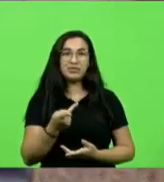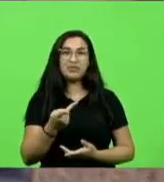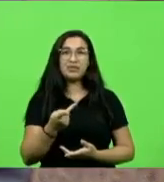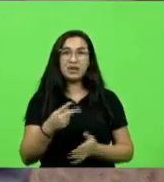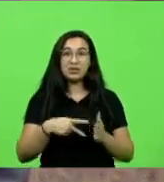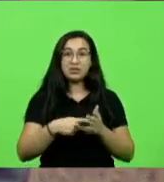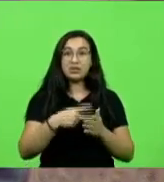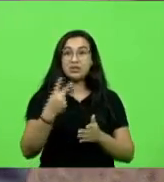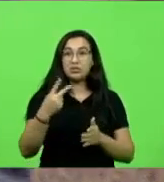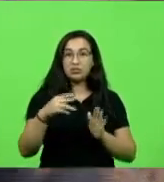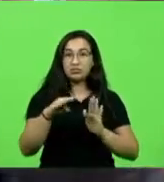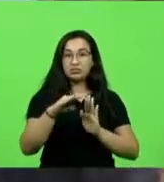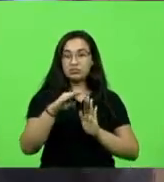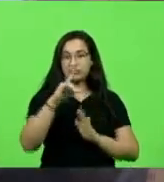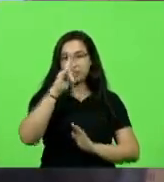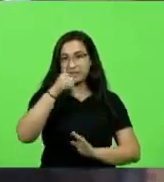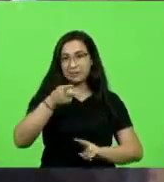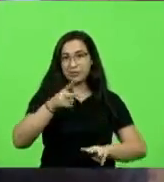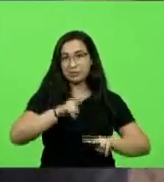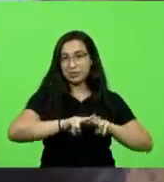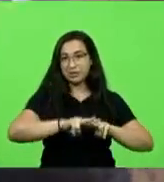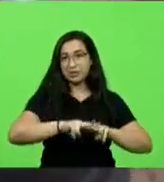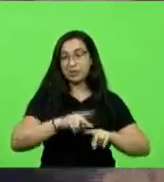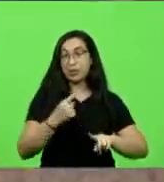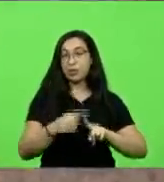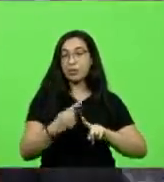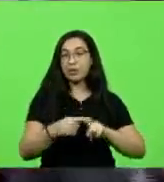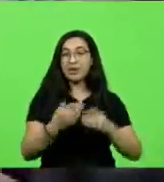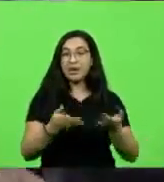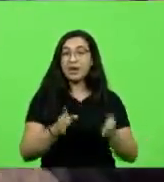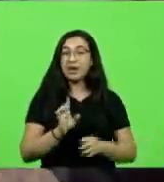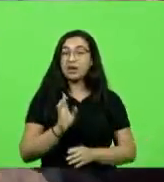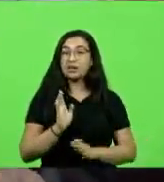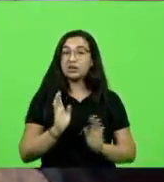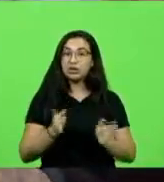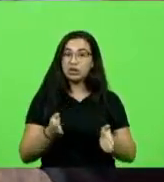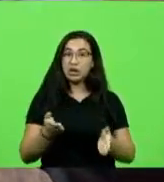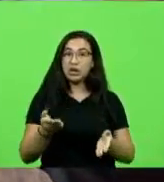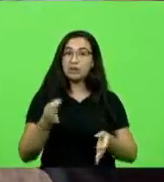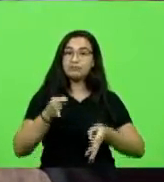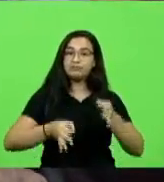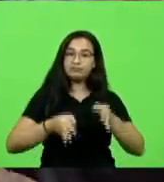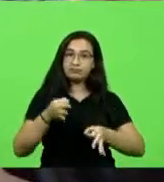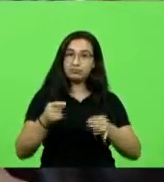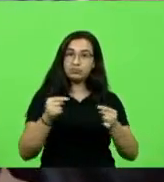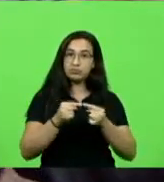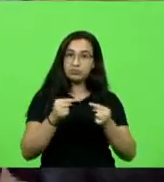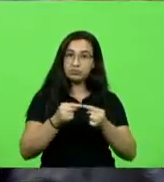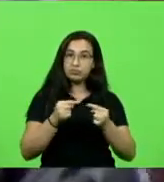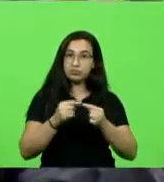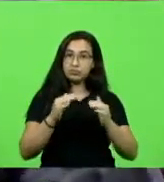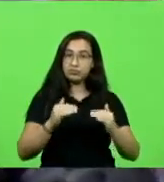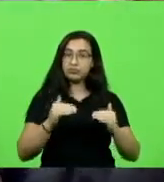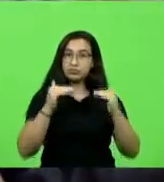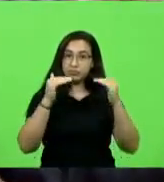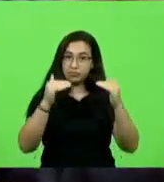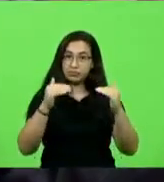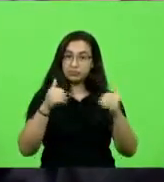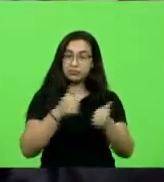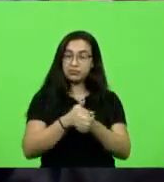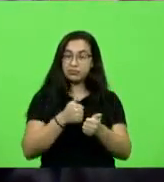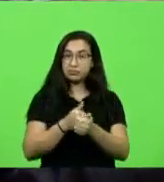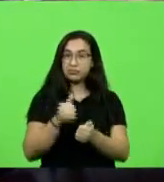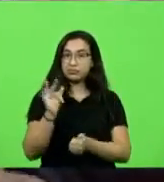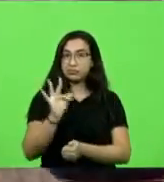mandato de prisão, porque estas estão judicializadas no Supremo Tribunal Federal. Nós não podemos deliberar.